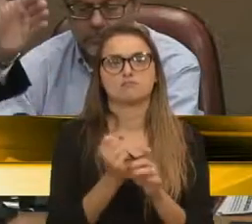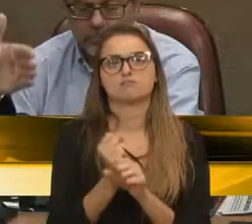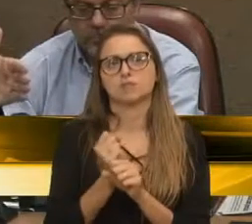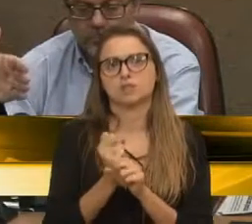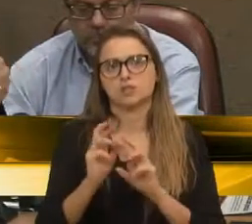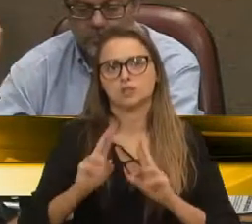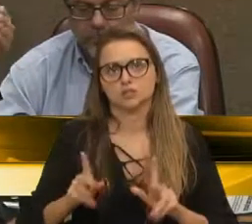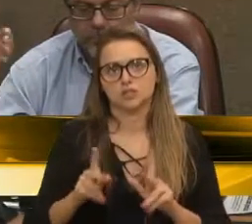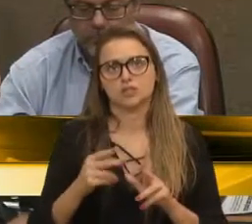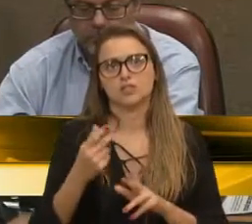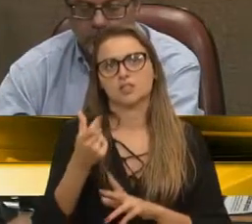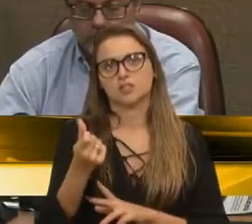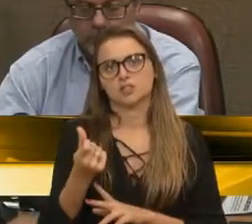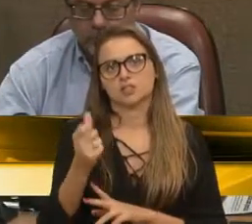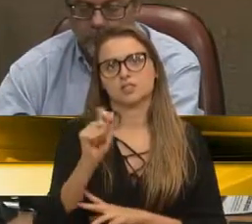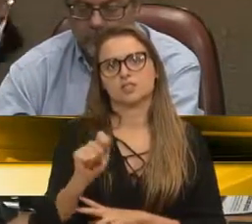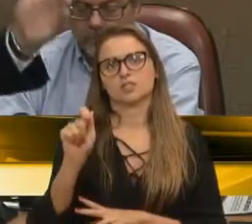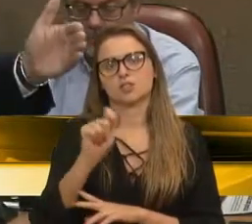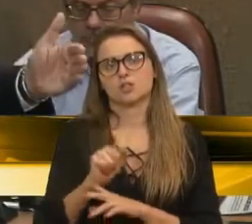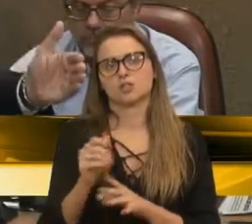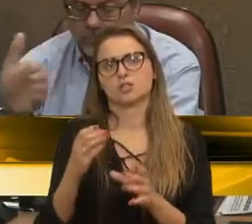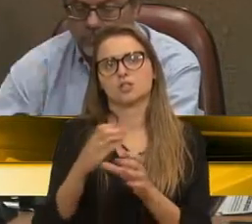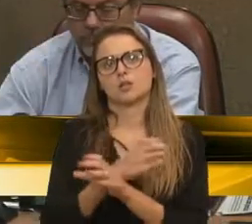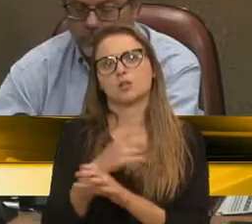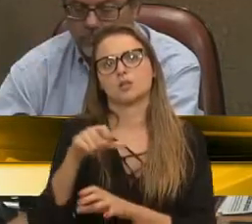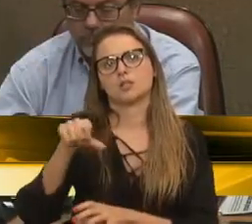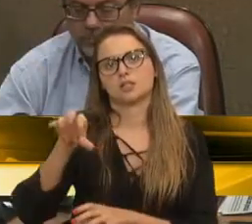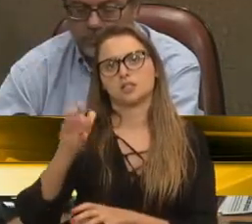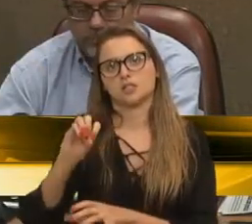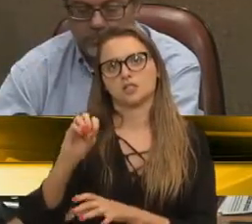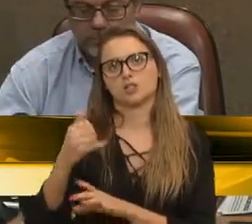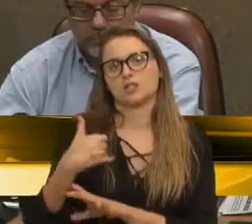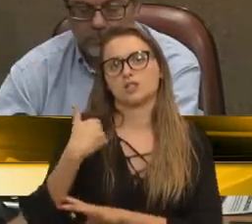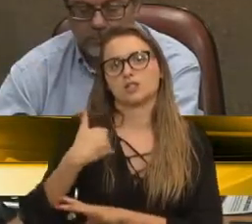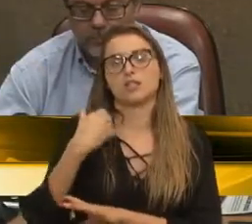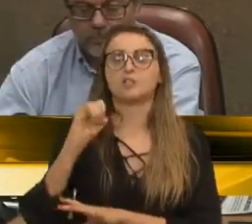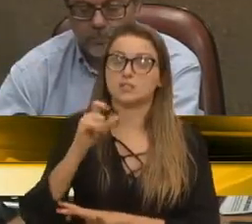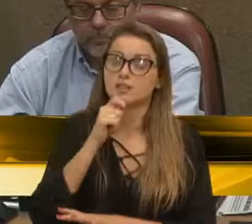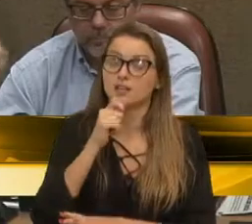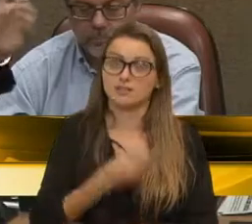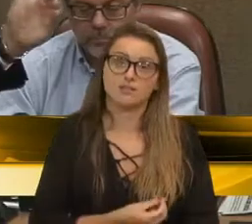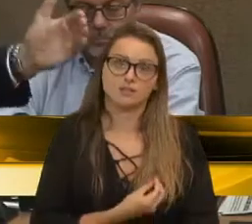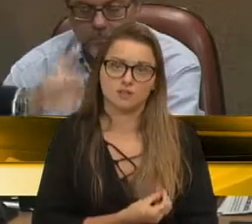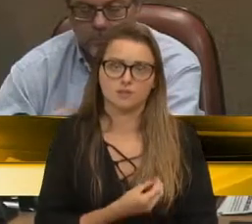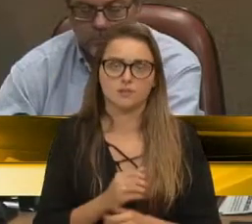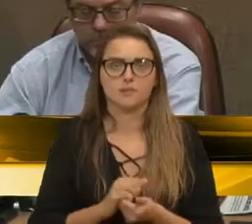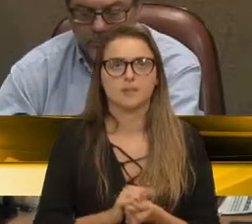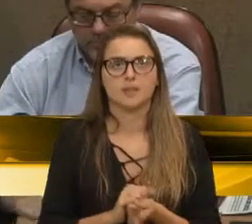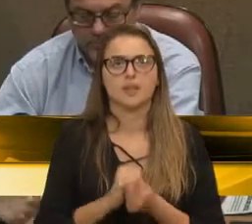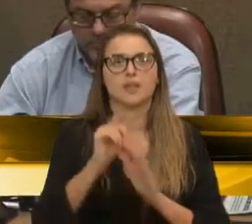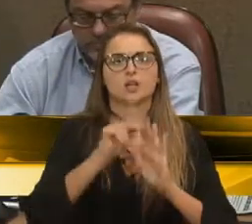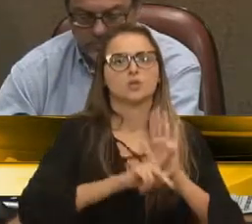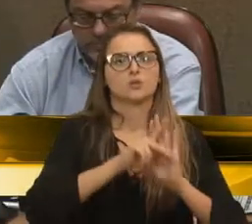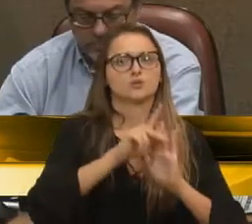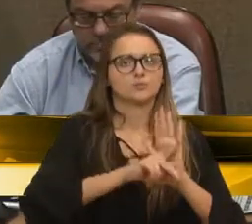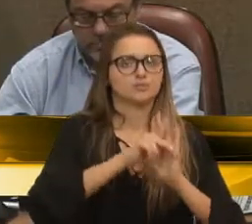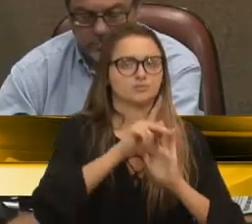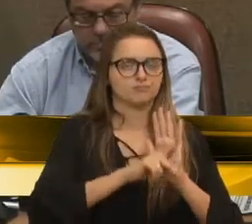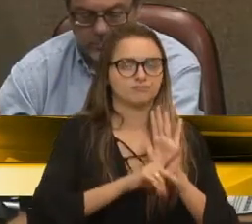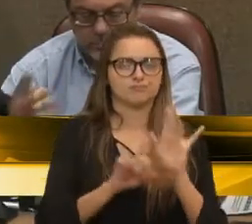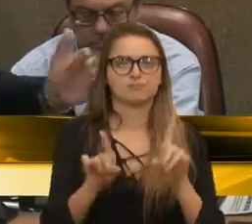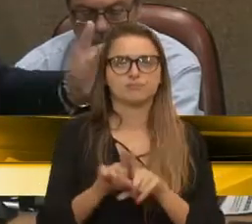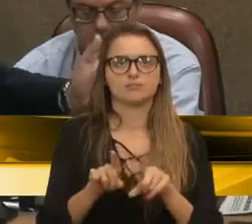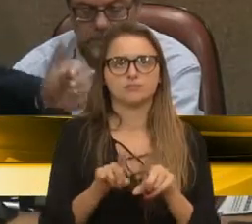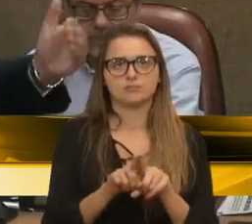e no dia 6 é o dia que ele completaria 90 anos, se estivesse vivo. Então, o projeto prevê também,